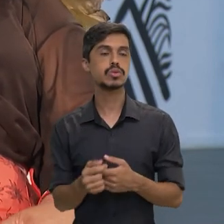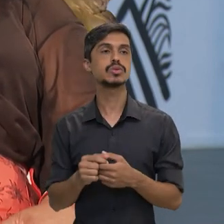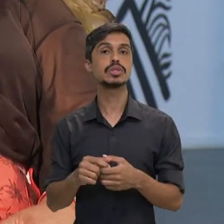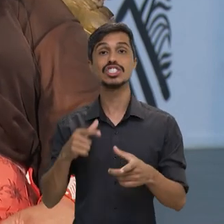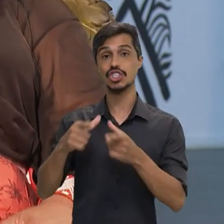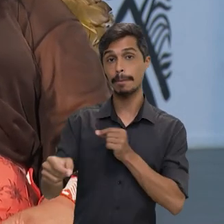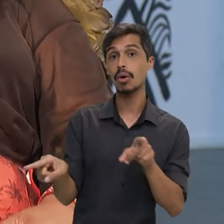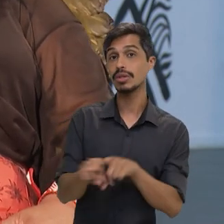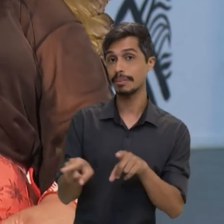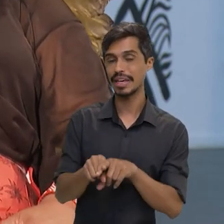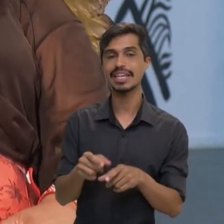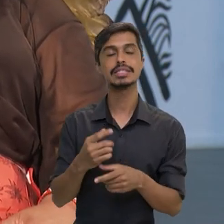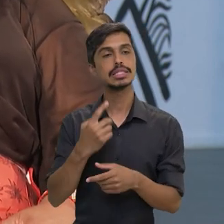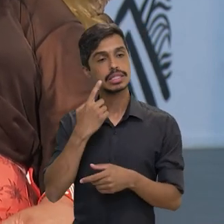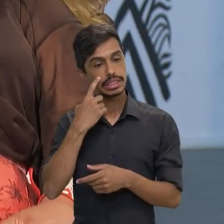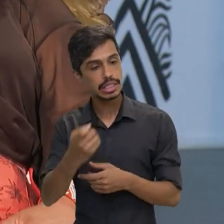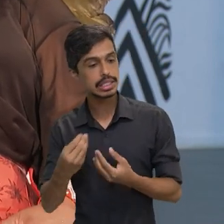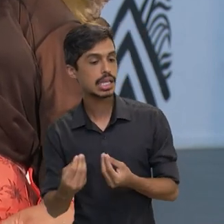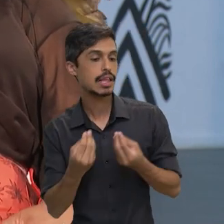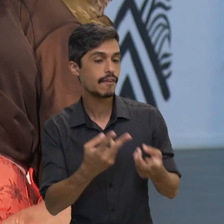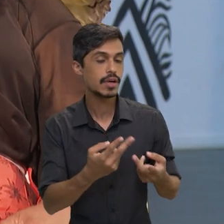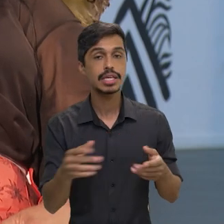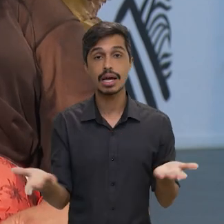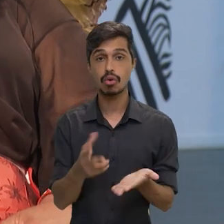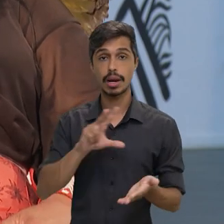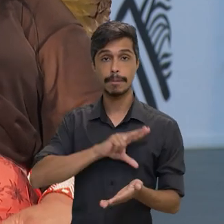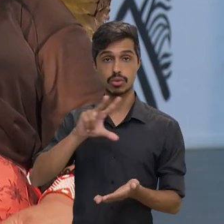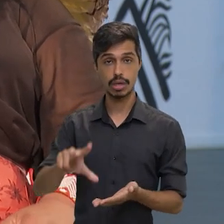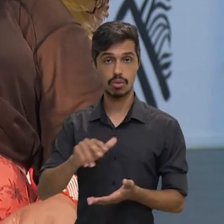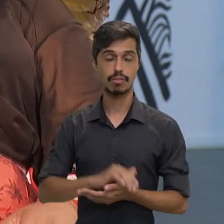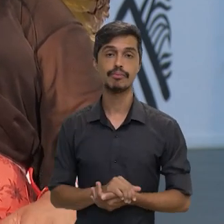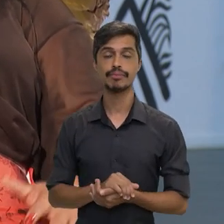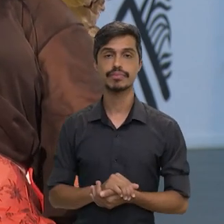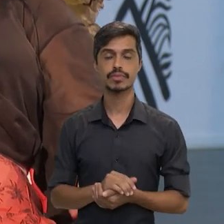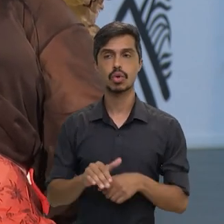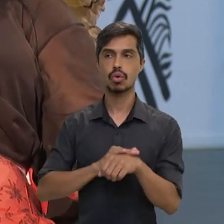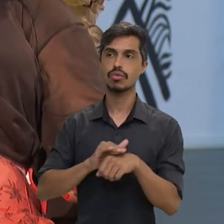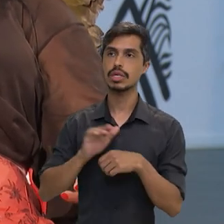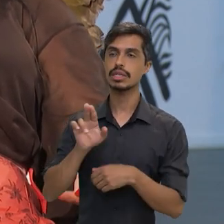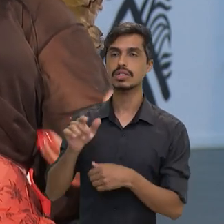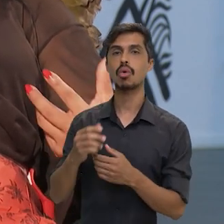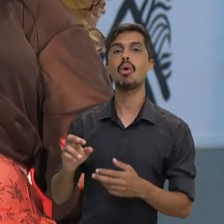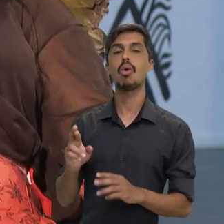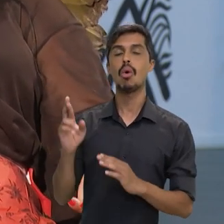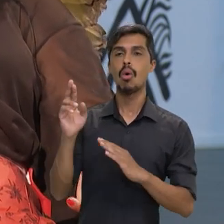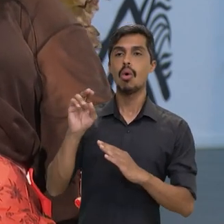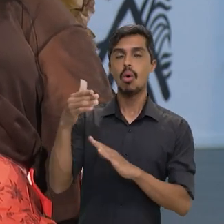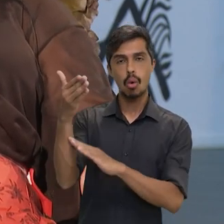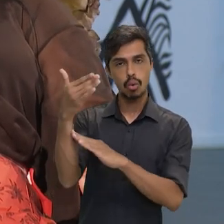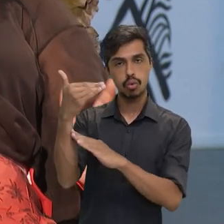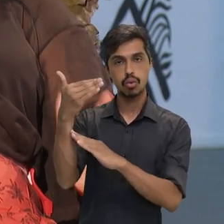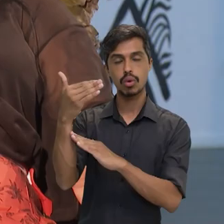O Japão e agora Portugal. Conversei esses dias com o embaixador,